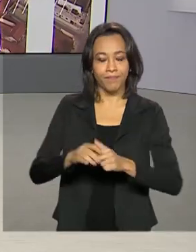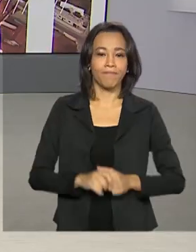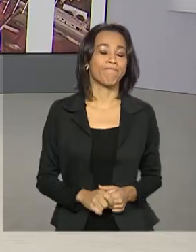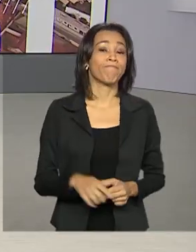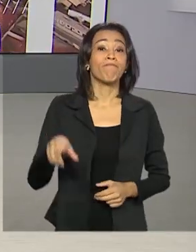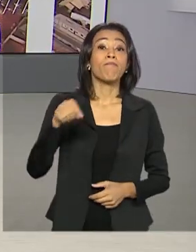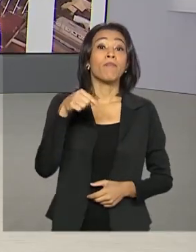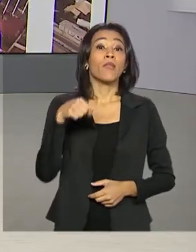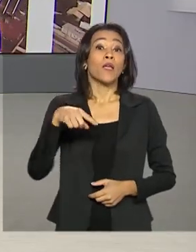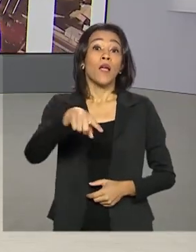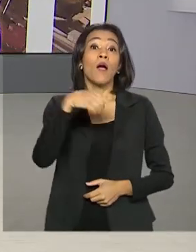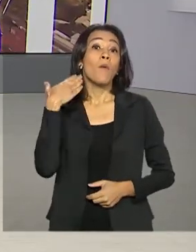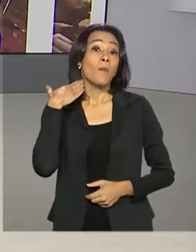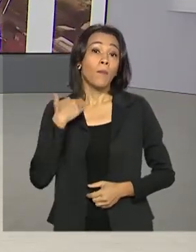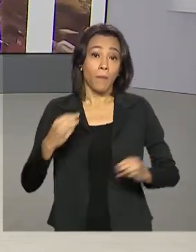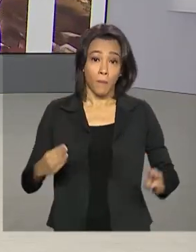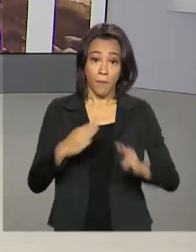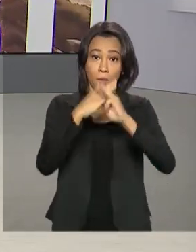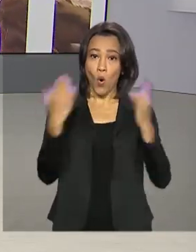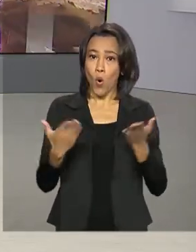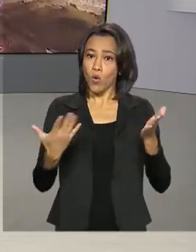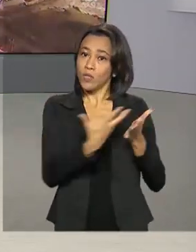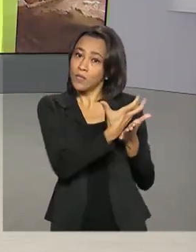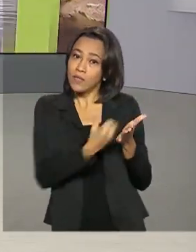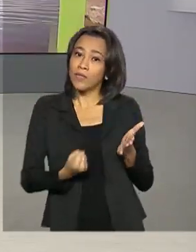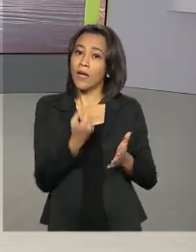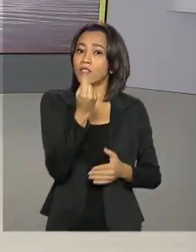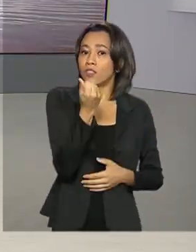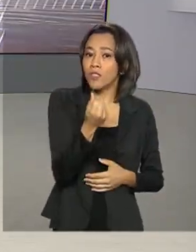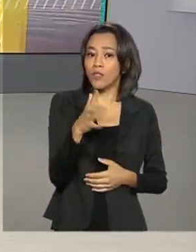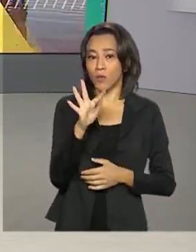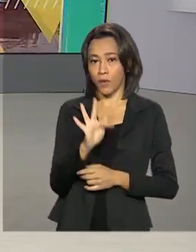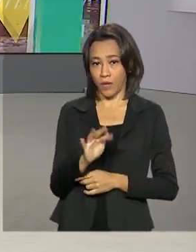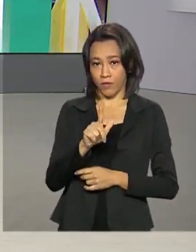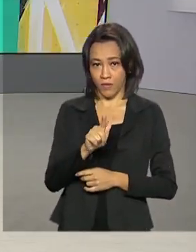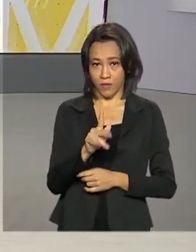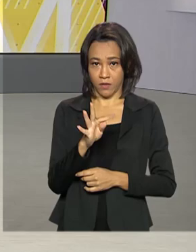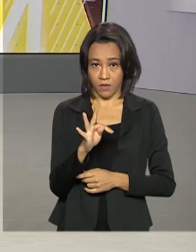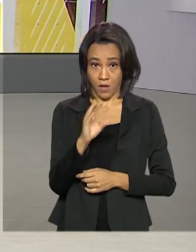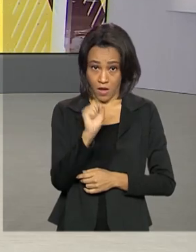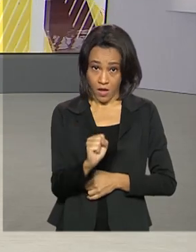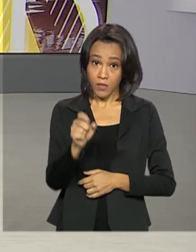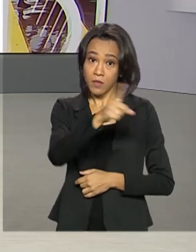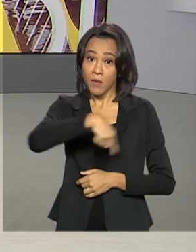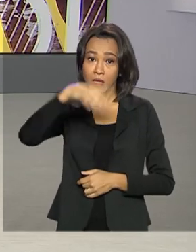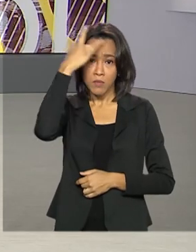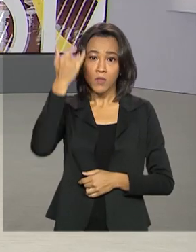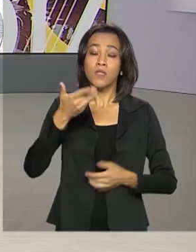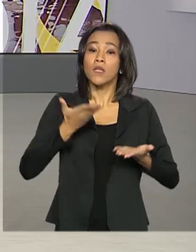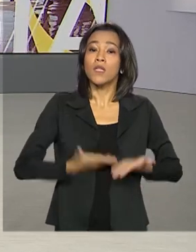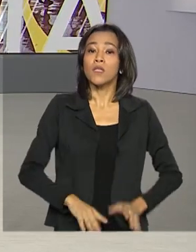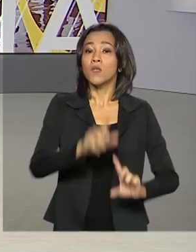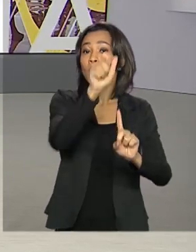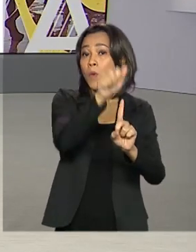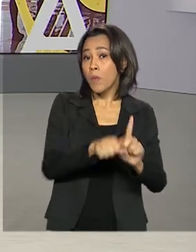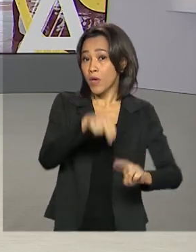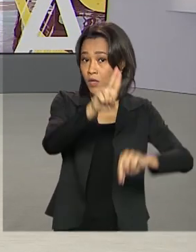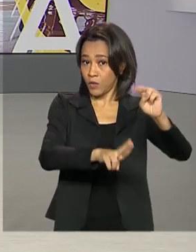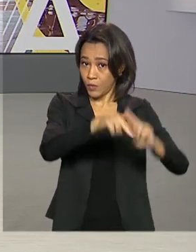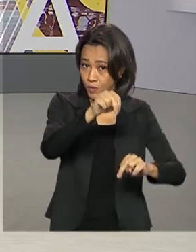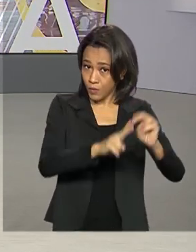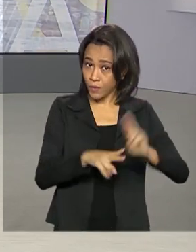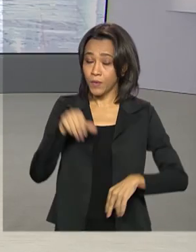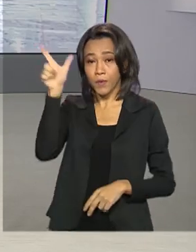A Caixa Econômica Federal libera hoje novos saques do FGTS para os trabalhadores nascidos em junho. A